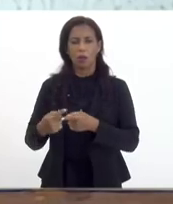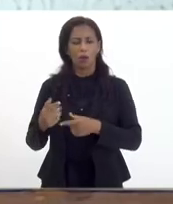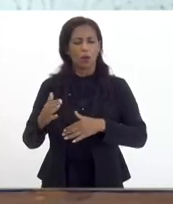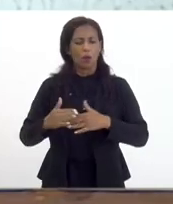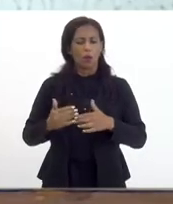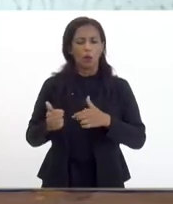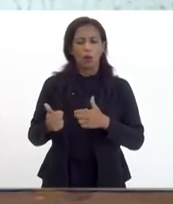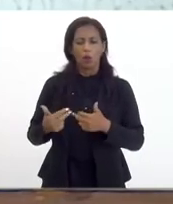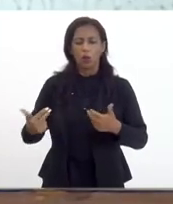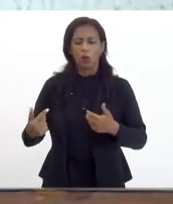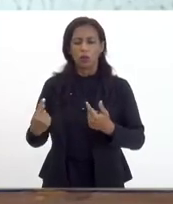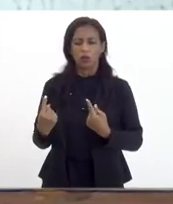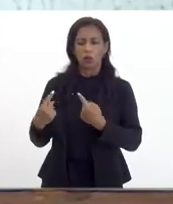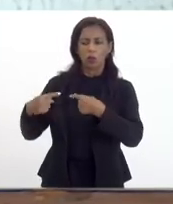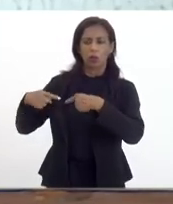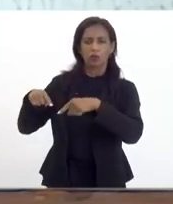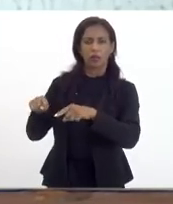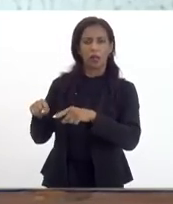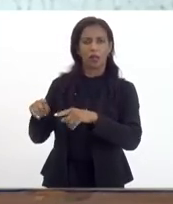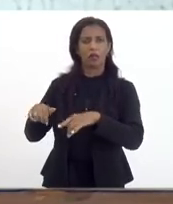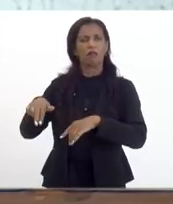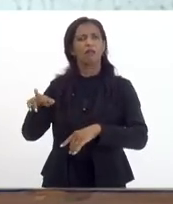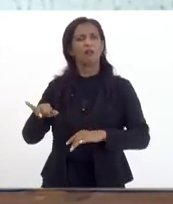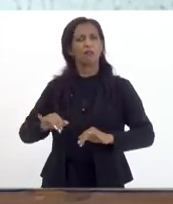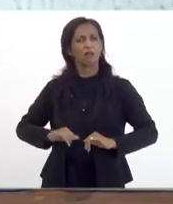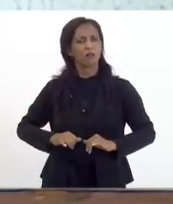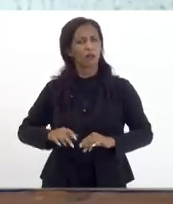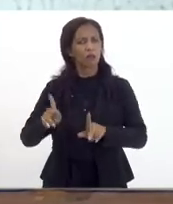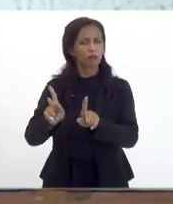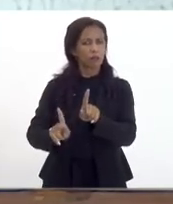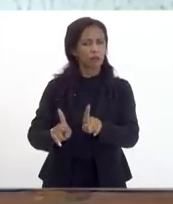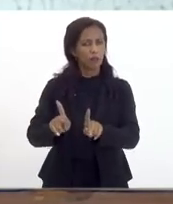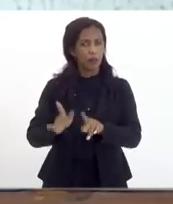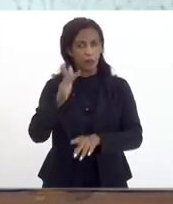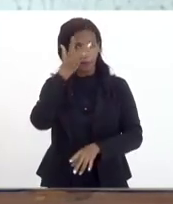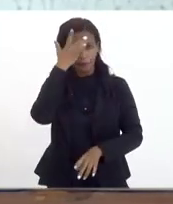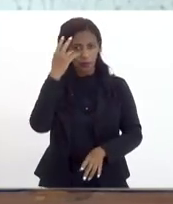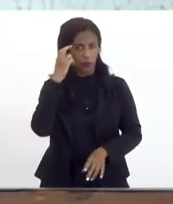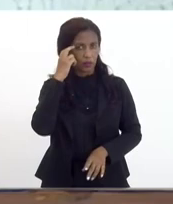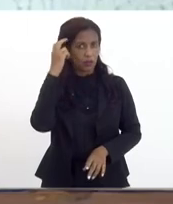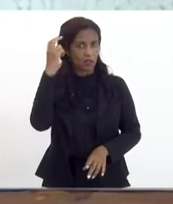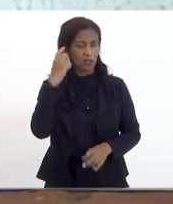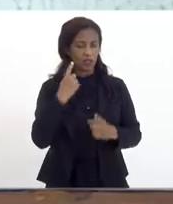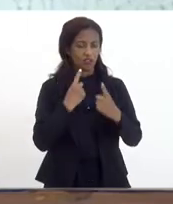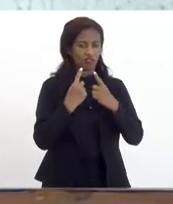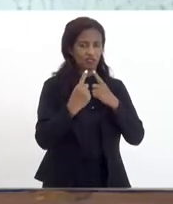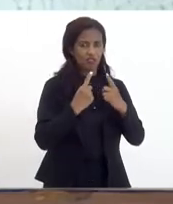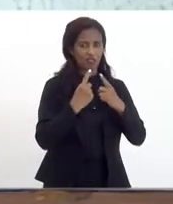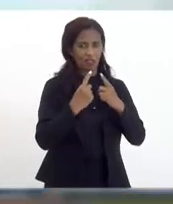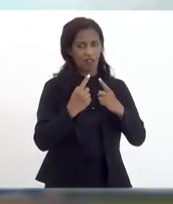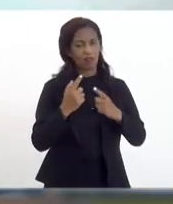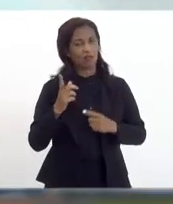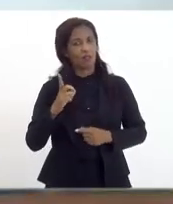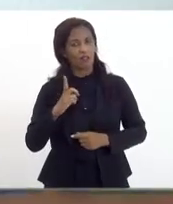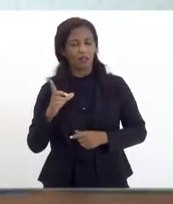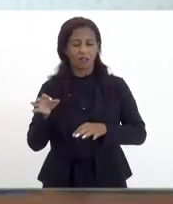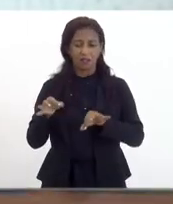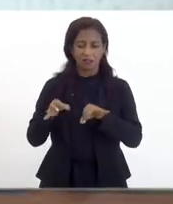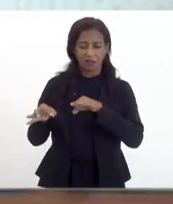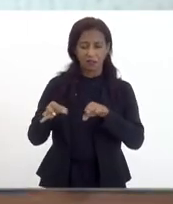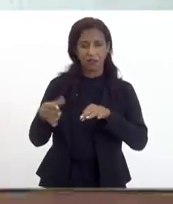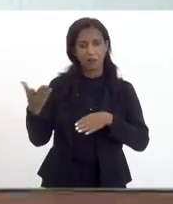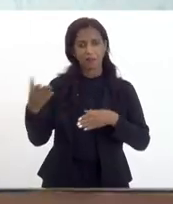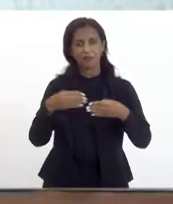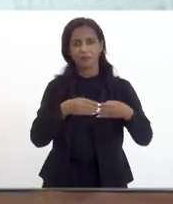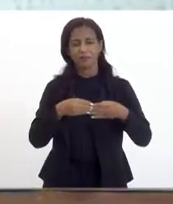contrário quem sofre é a população então pessoas inteligentes fazem diálogo e é dessa forma que o senhor está conduzindo